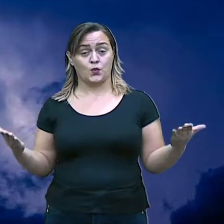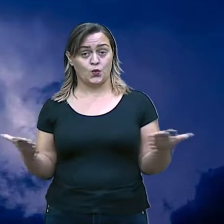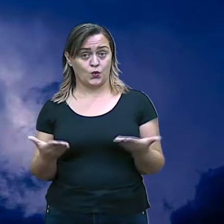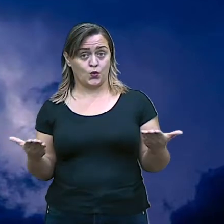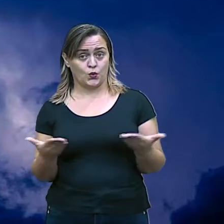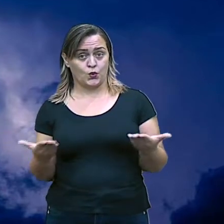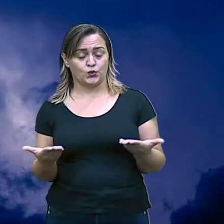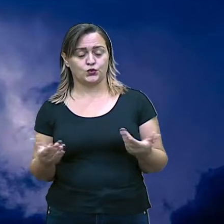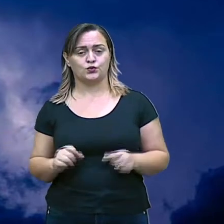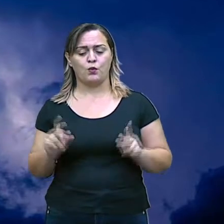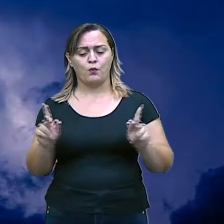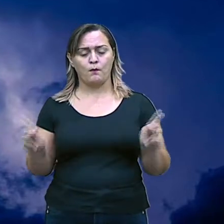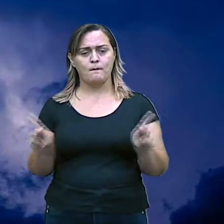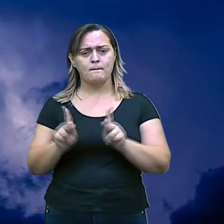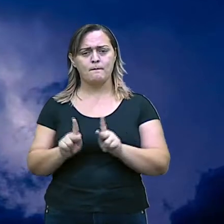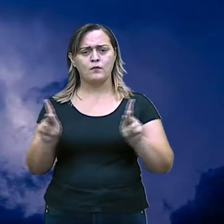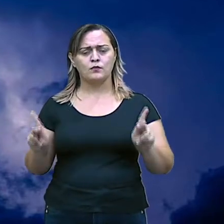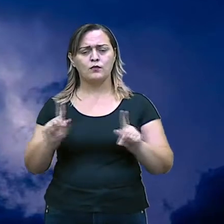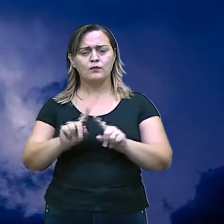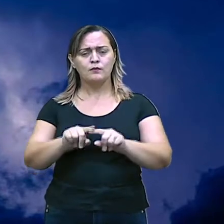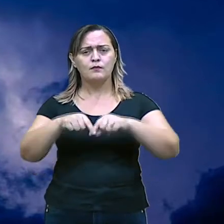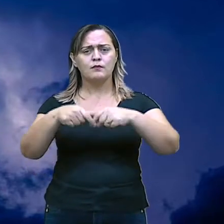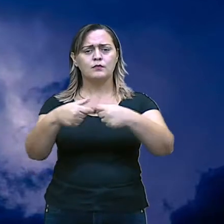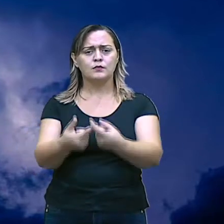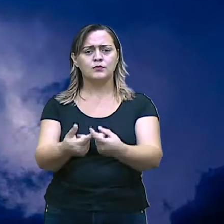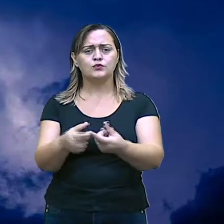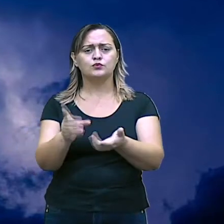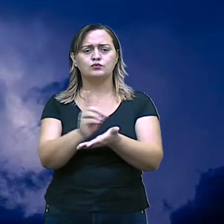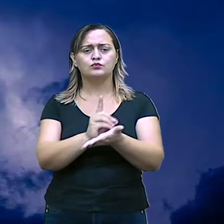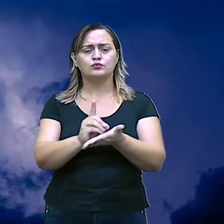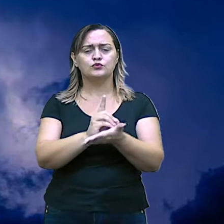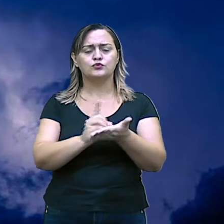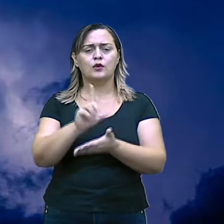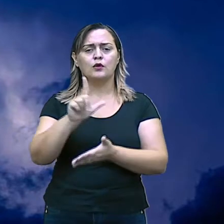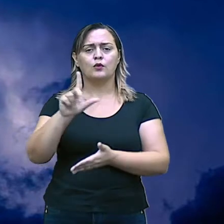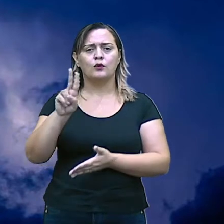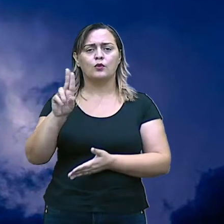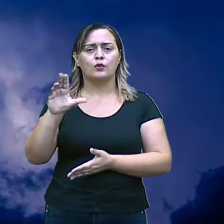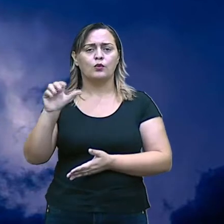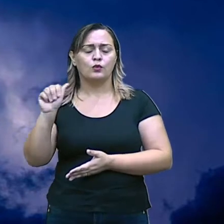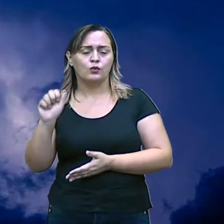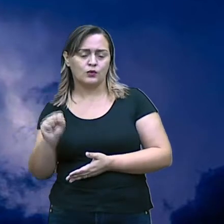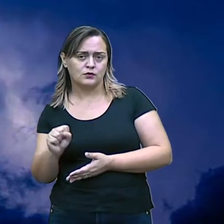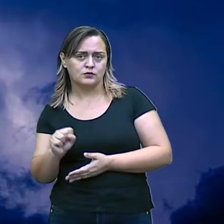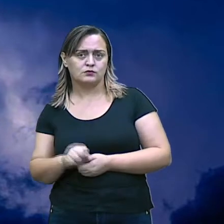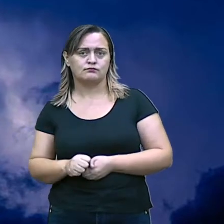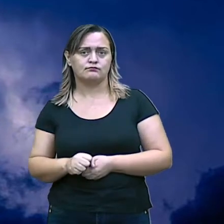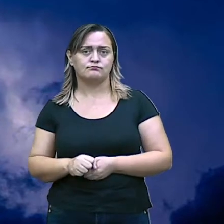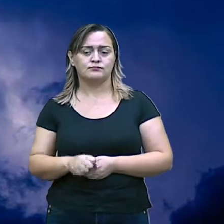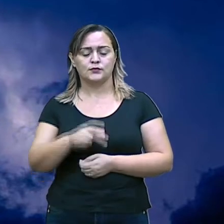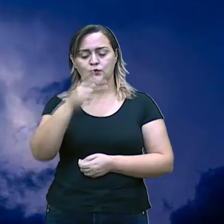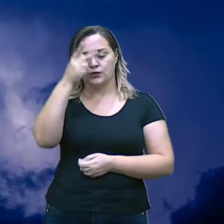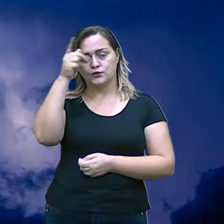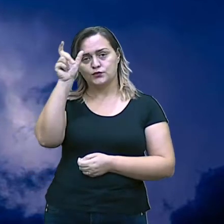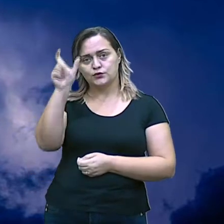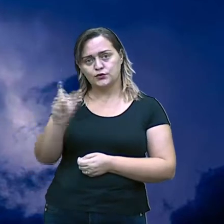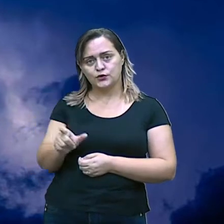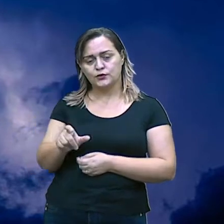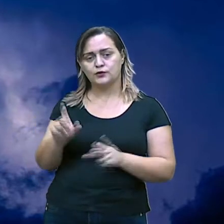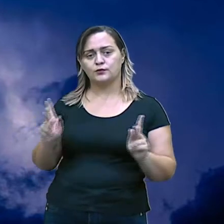emprestou um dicionário ao Lucas. Sujeito. O professor. Predicado.